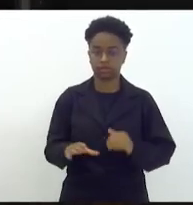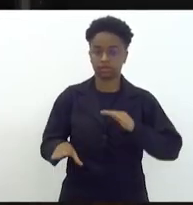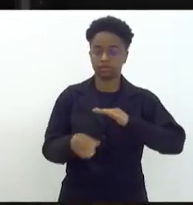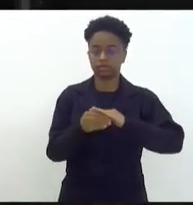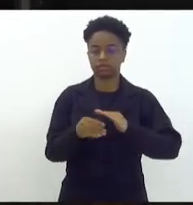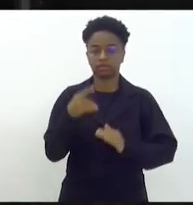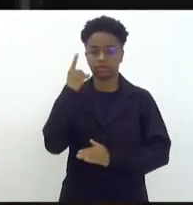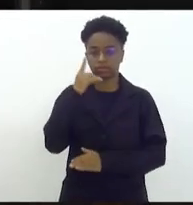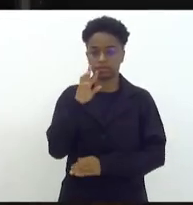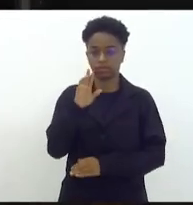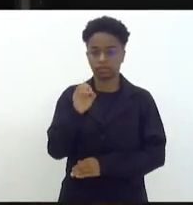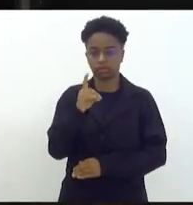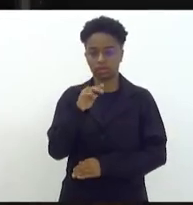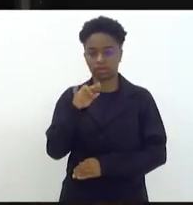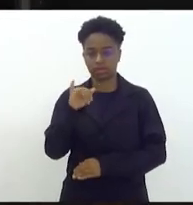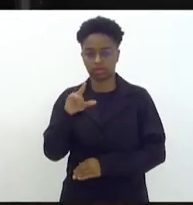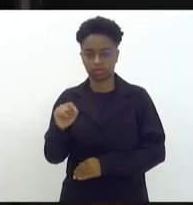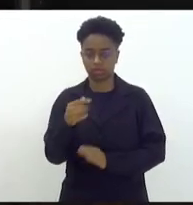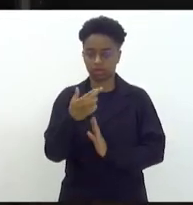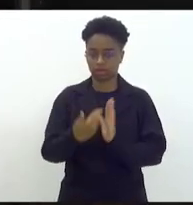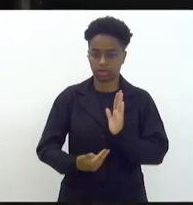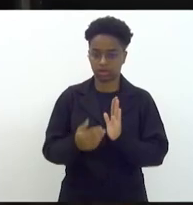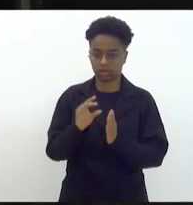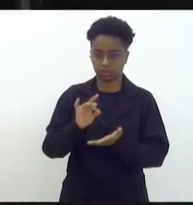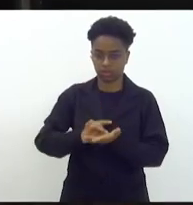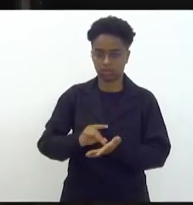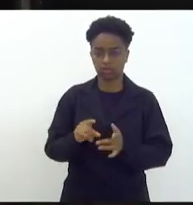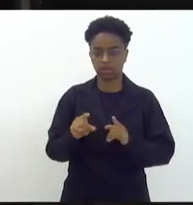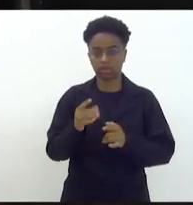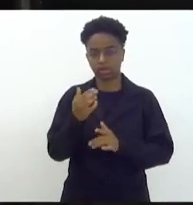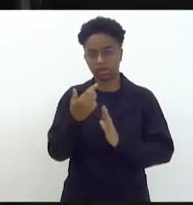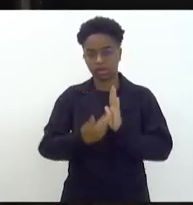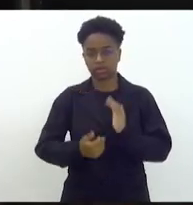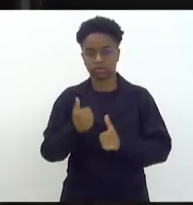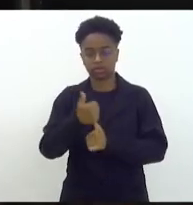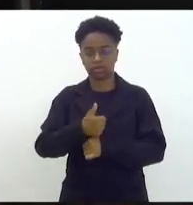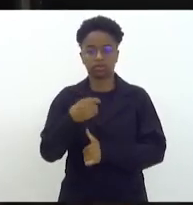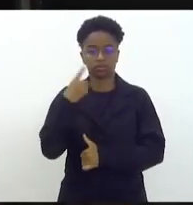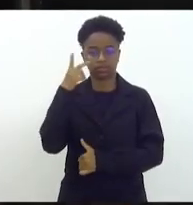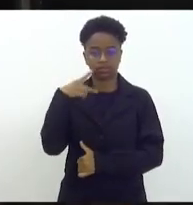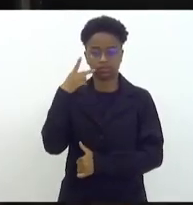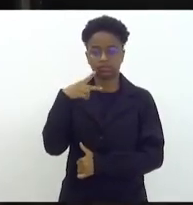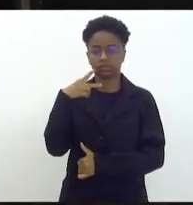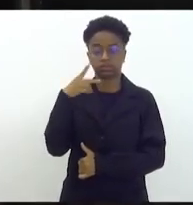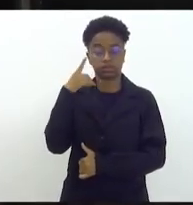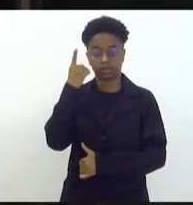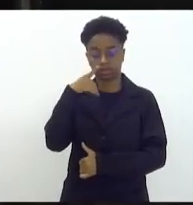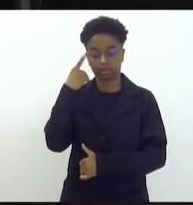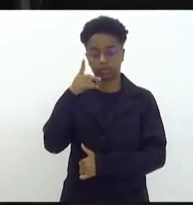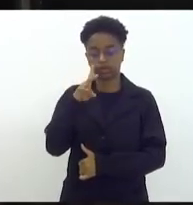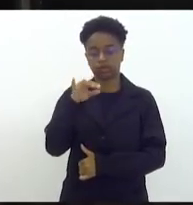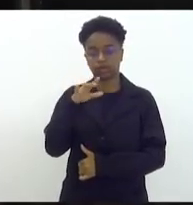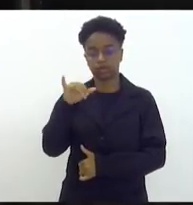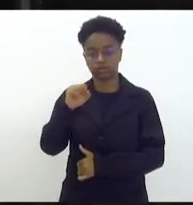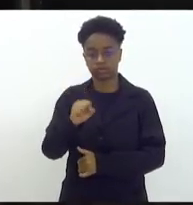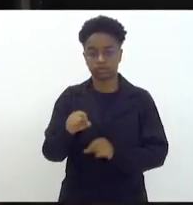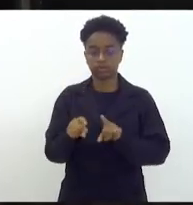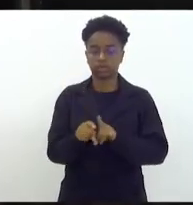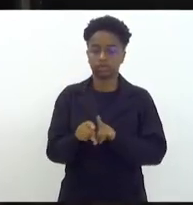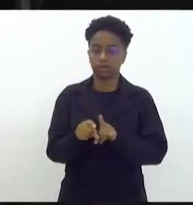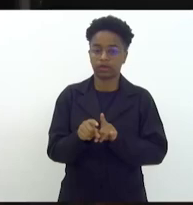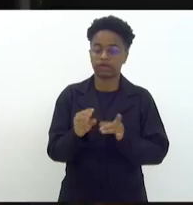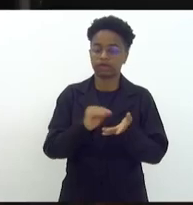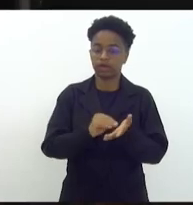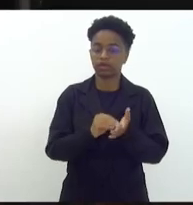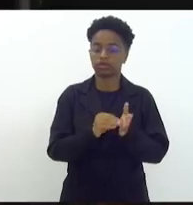deputado Rodrigo Amorim, relator original. Relator, deputado Vinícius Cosolino, relator do vencido. pendente de parecer das